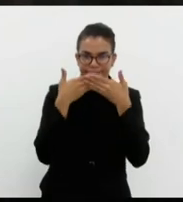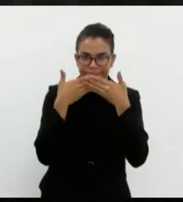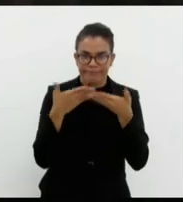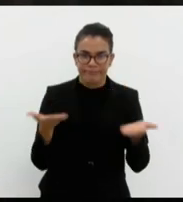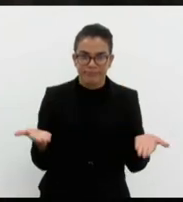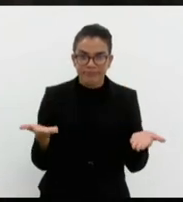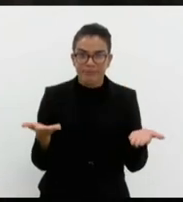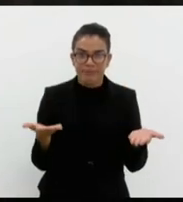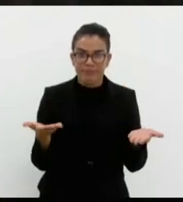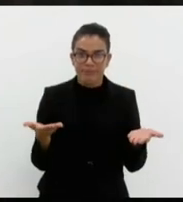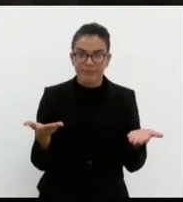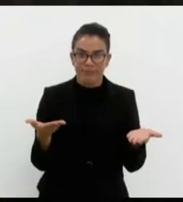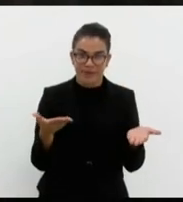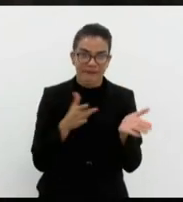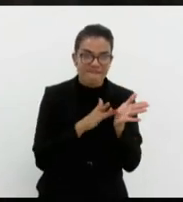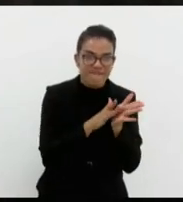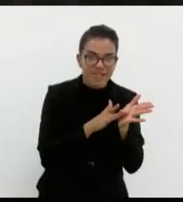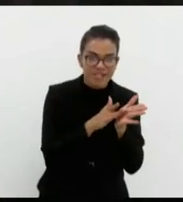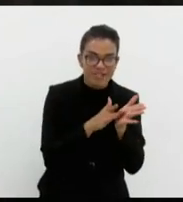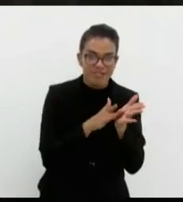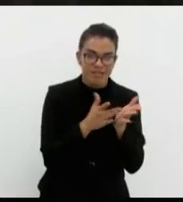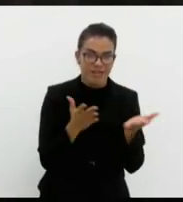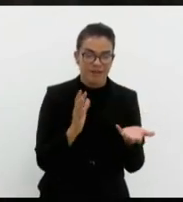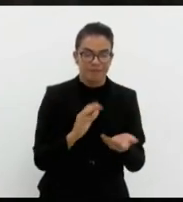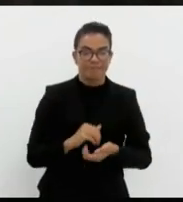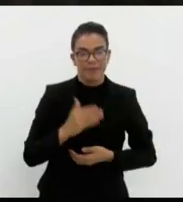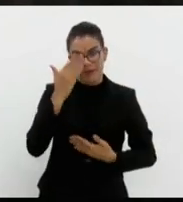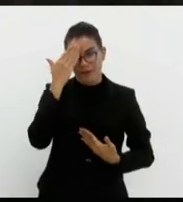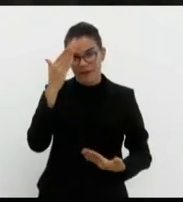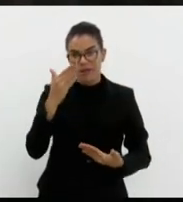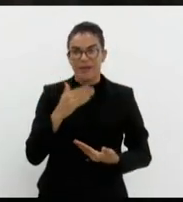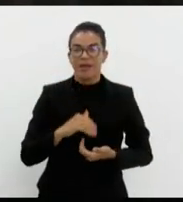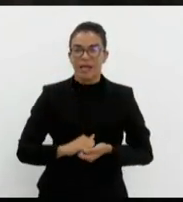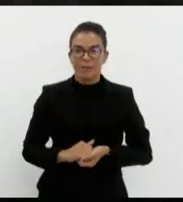defender realmente o que aconteceu. Obrigada, presidente.